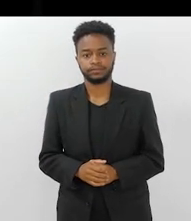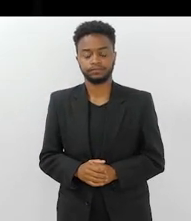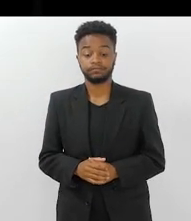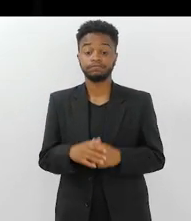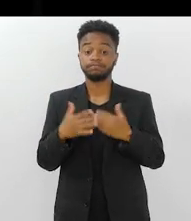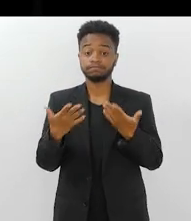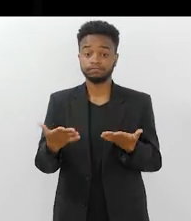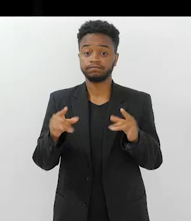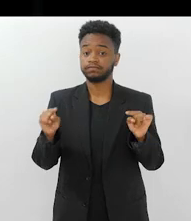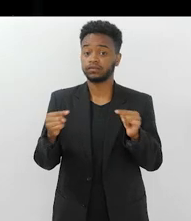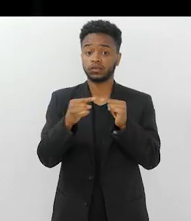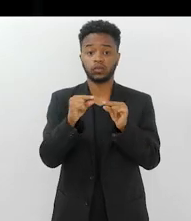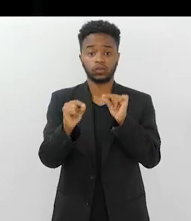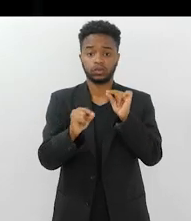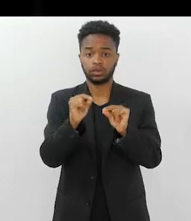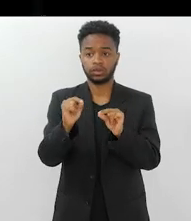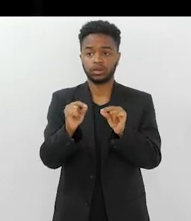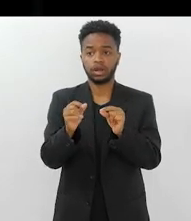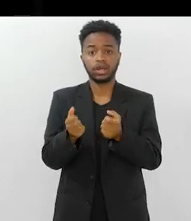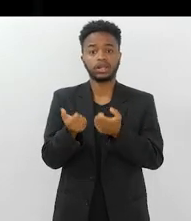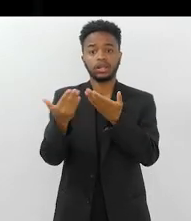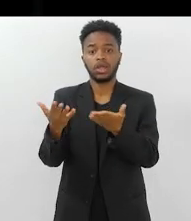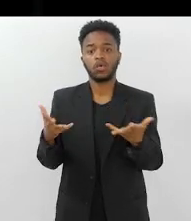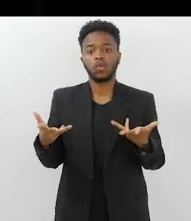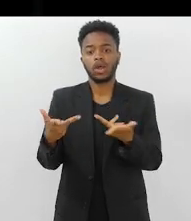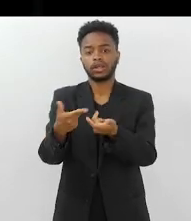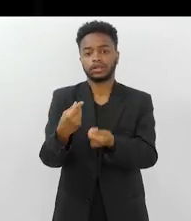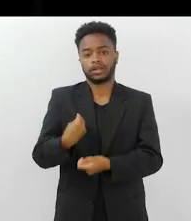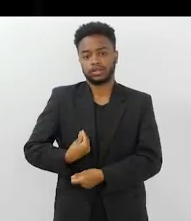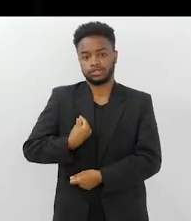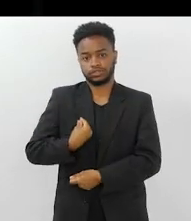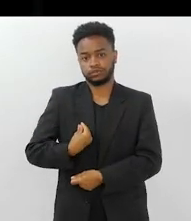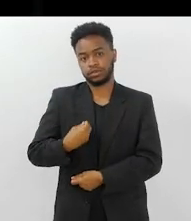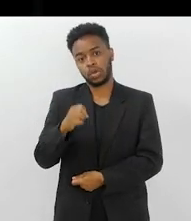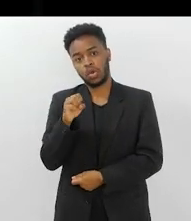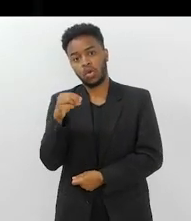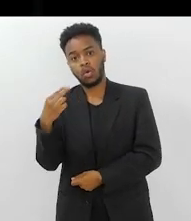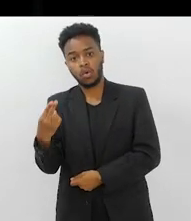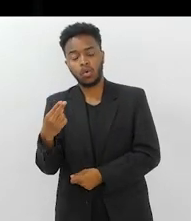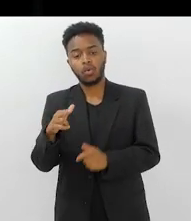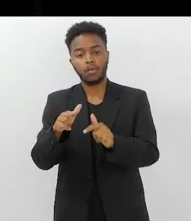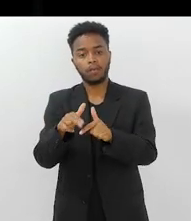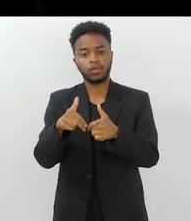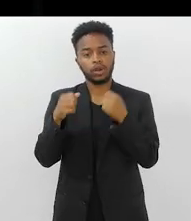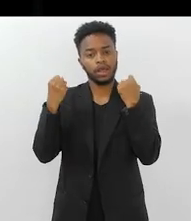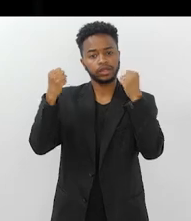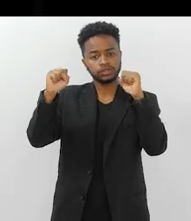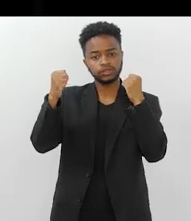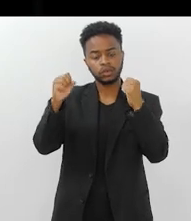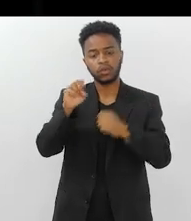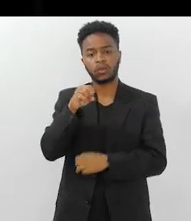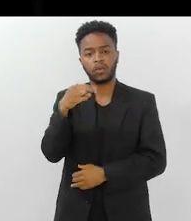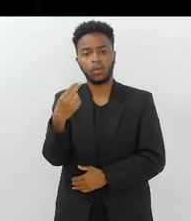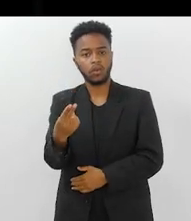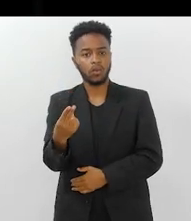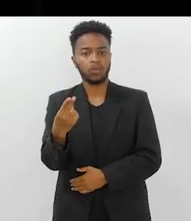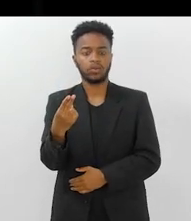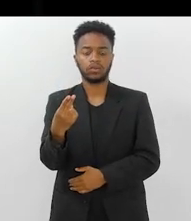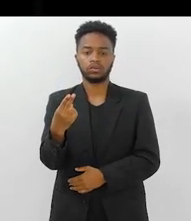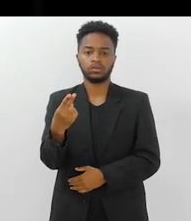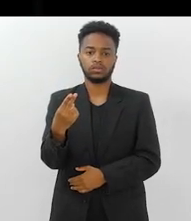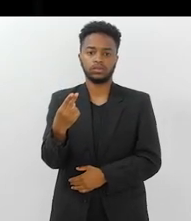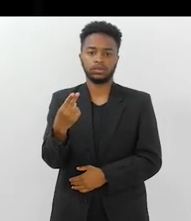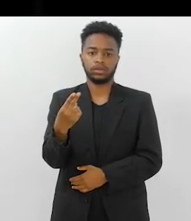no sentido de estar promovendo a eles uma melhor qualidade de vida, seja através de uma atividade física, seja